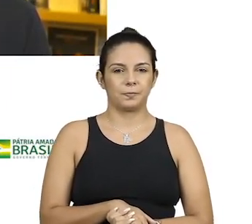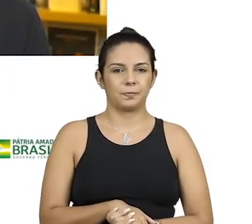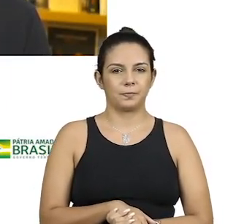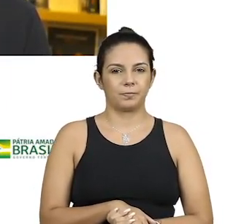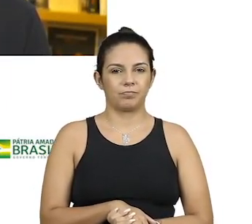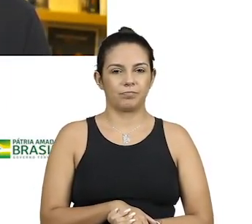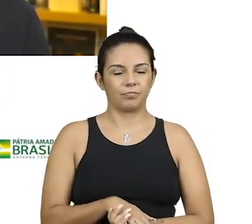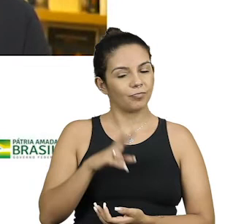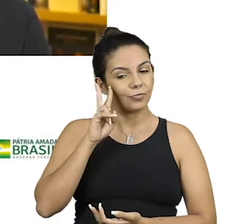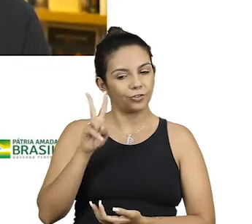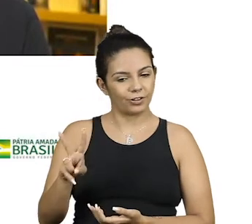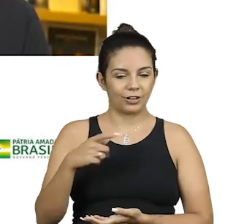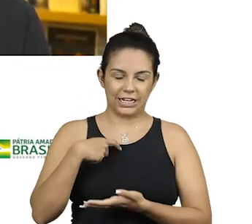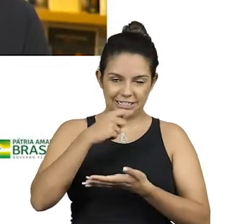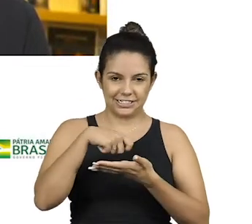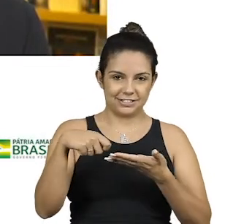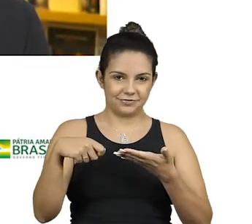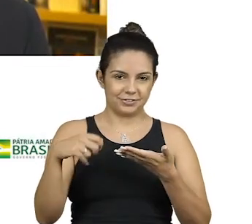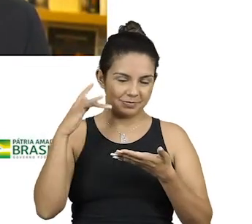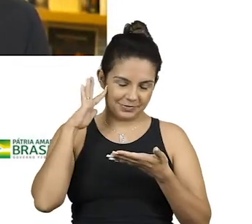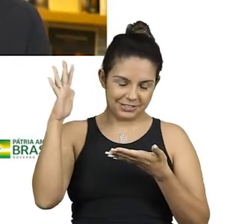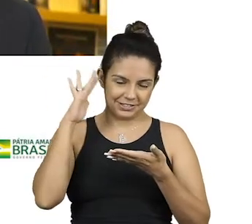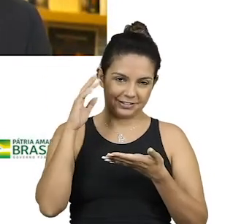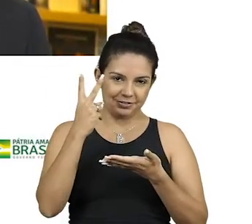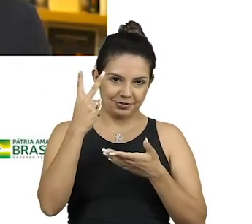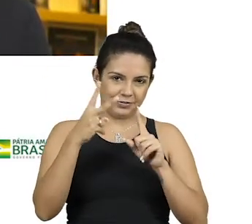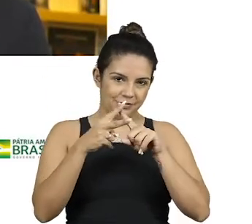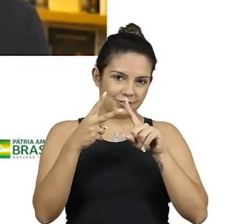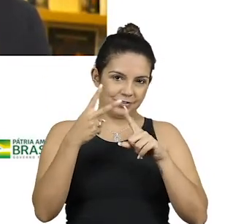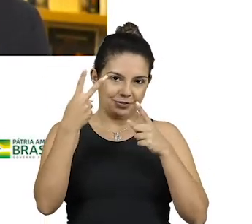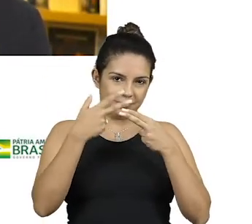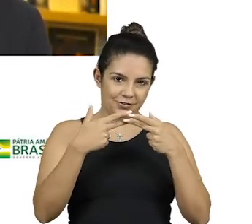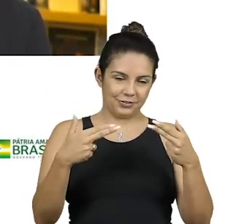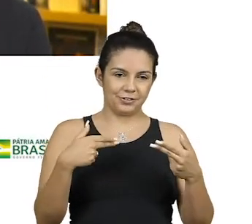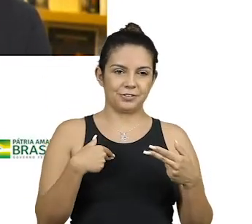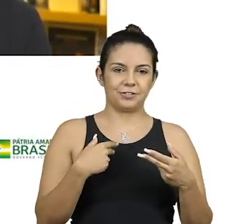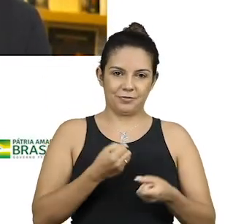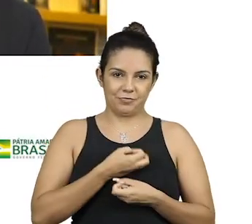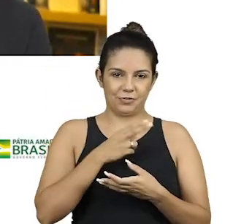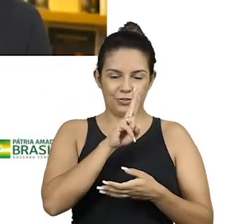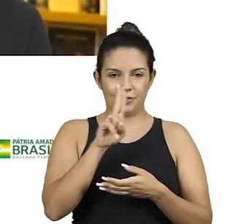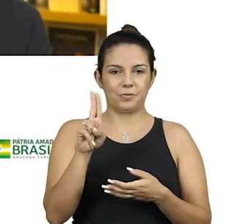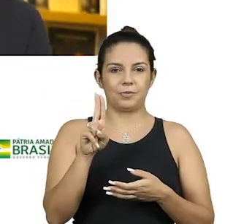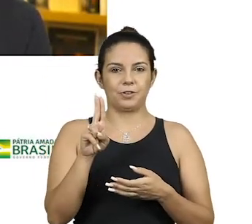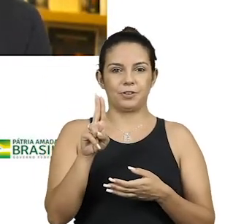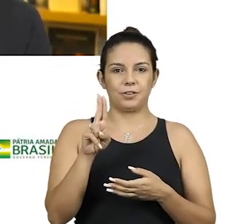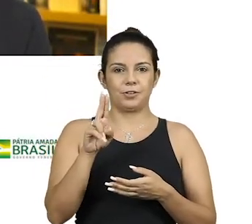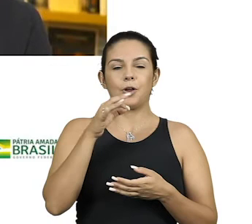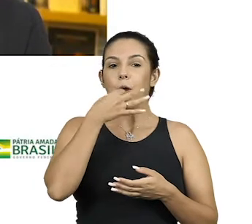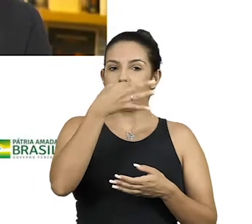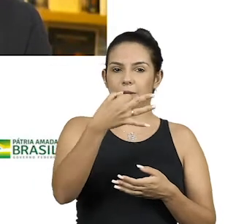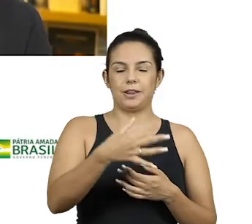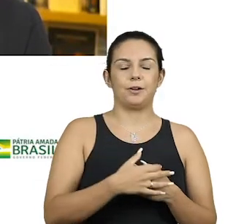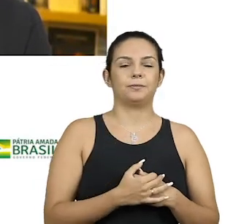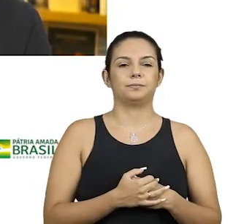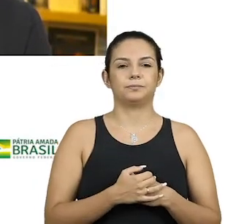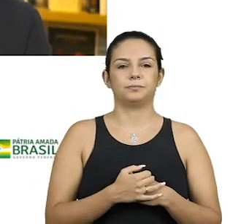olhando para ela, eu pensei em duas ou três coisas e o poema chama-se Opinião.